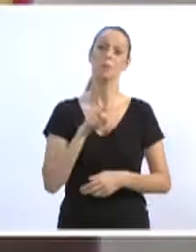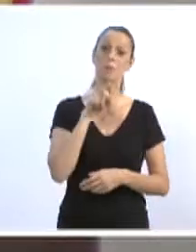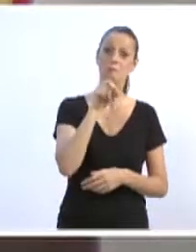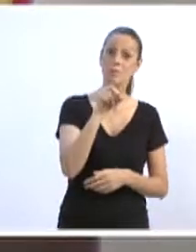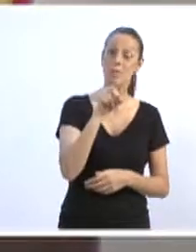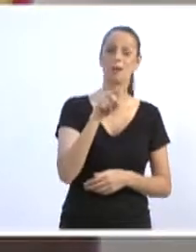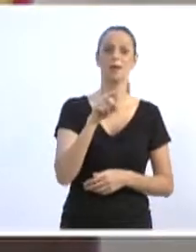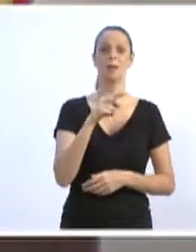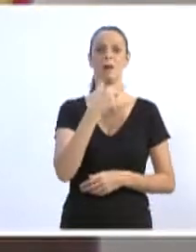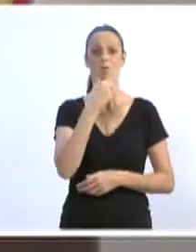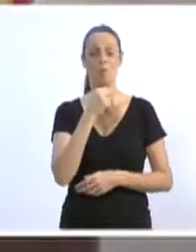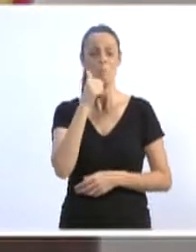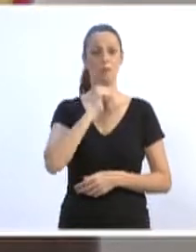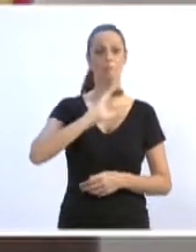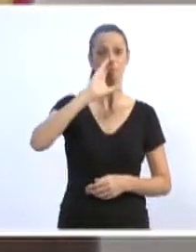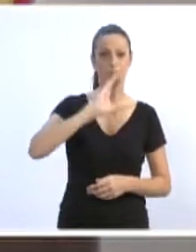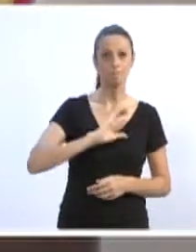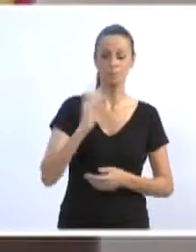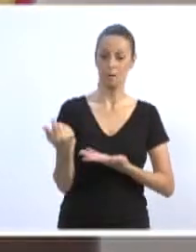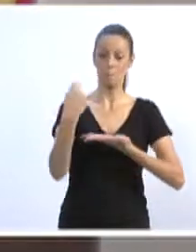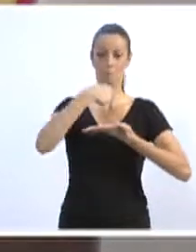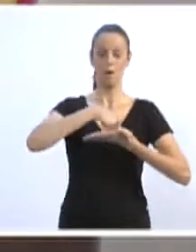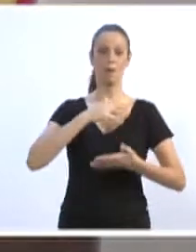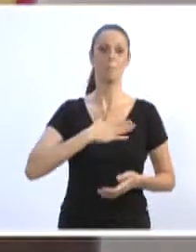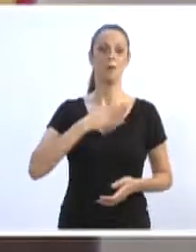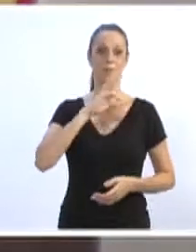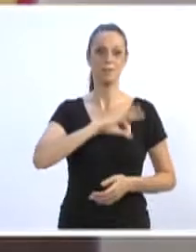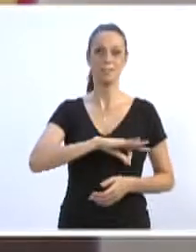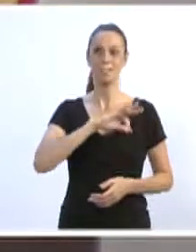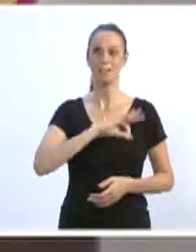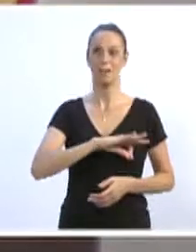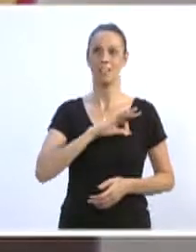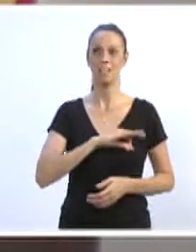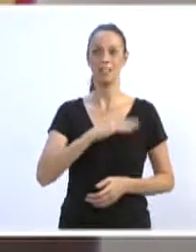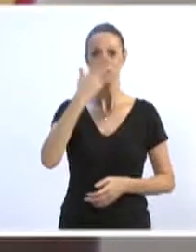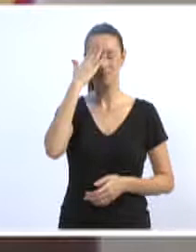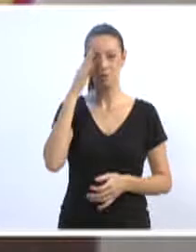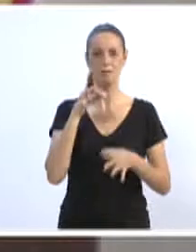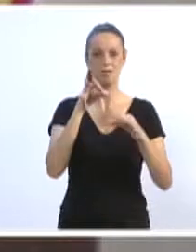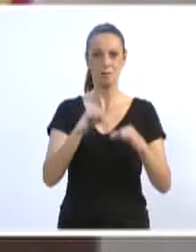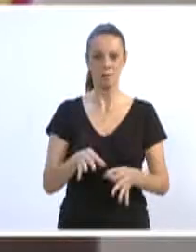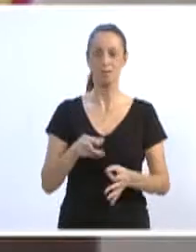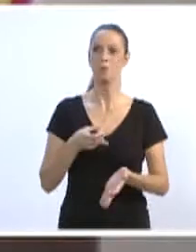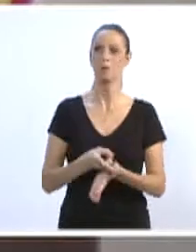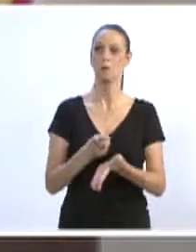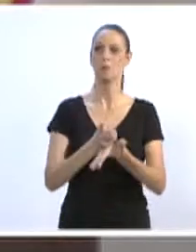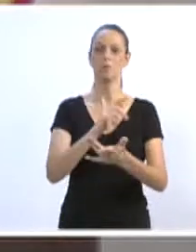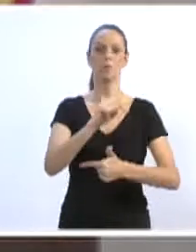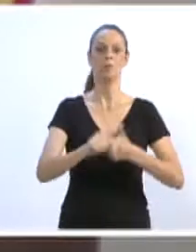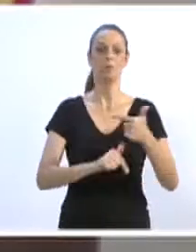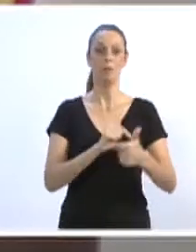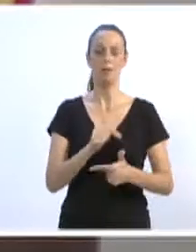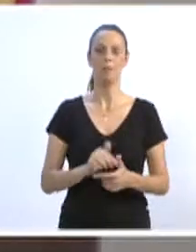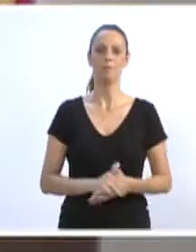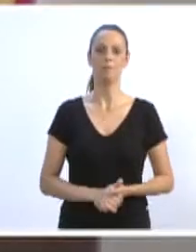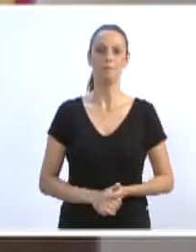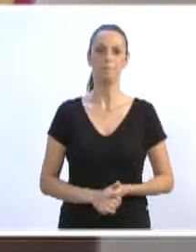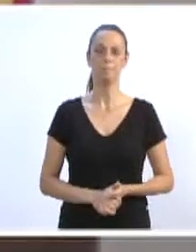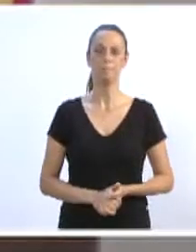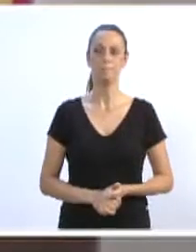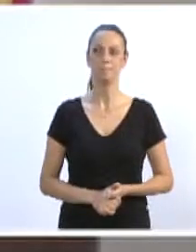cidadã, que nos acompanha, que paga o meu salário, e aqui, com certeza, quero continuar fazendo isso, em nome da